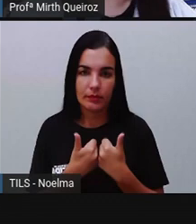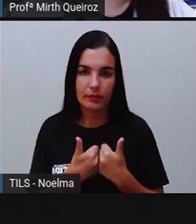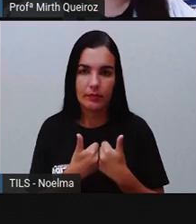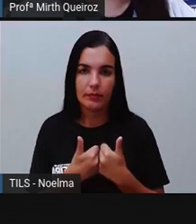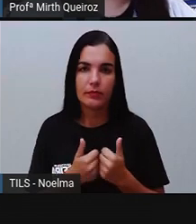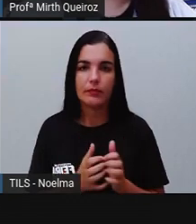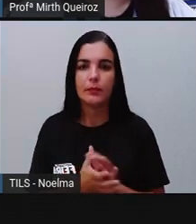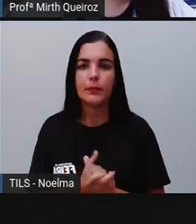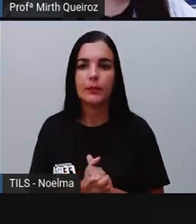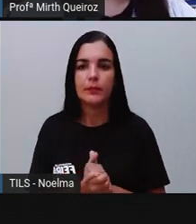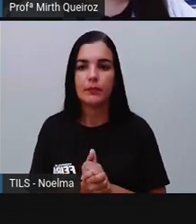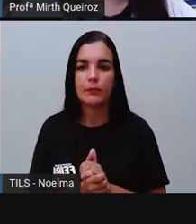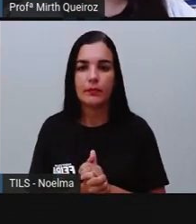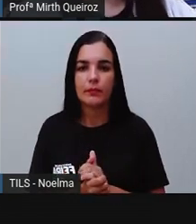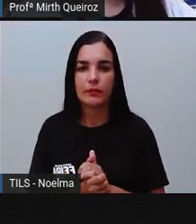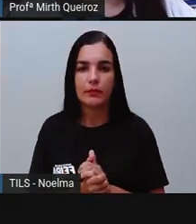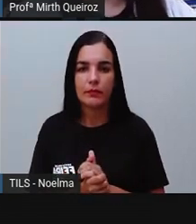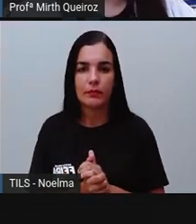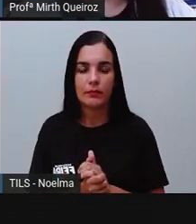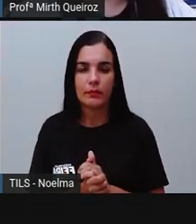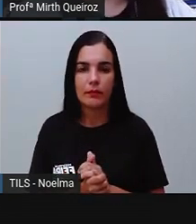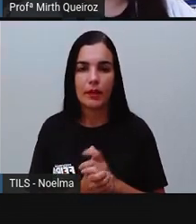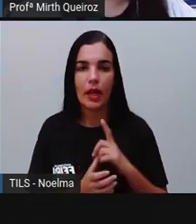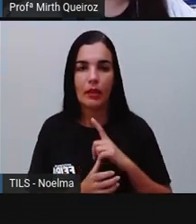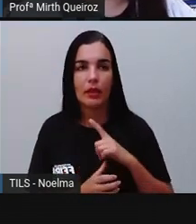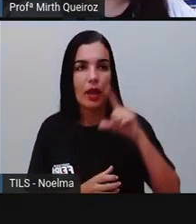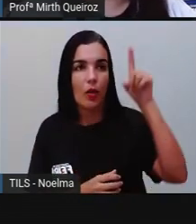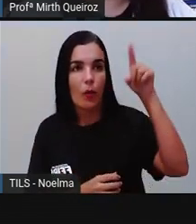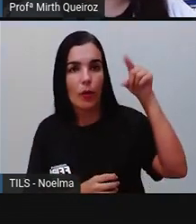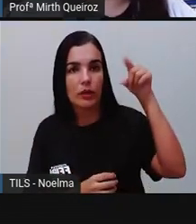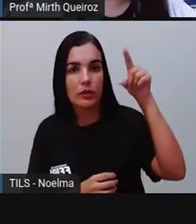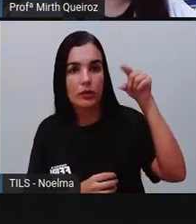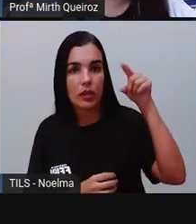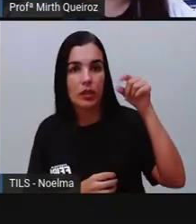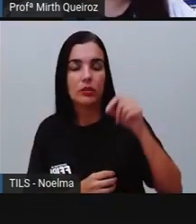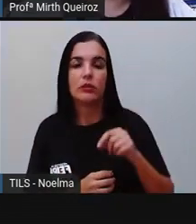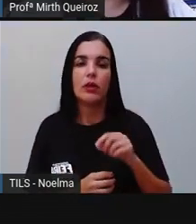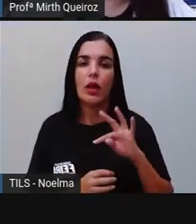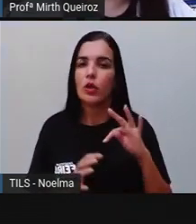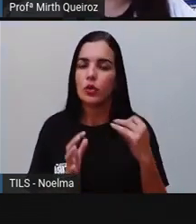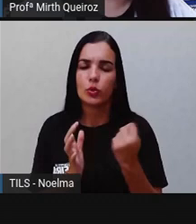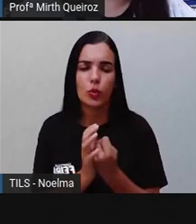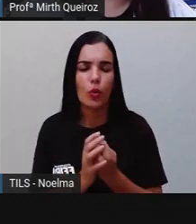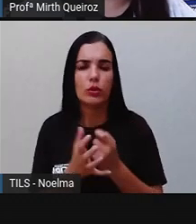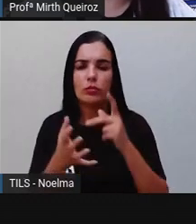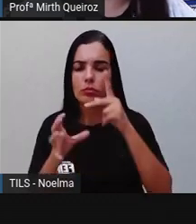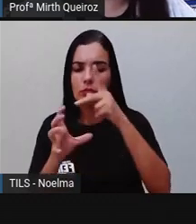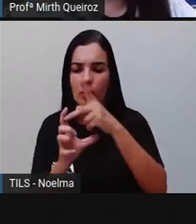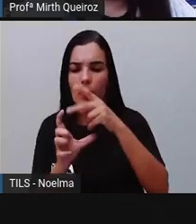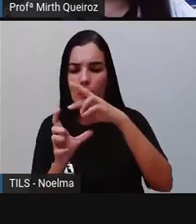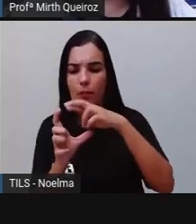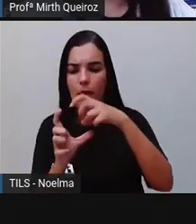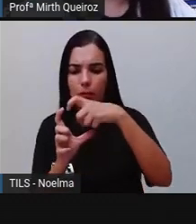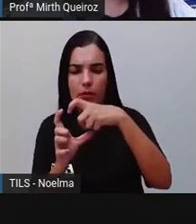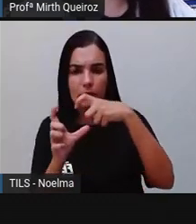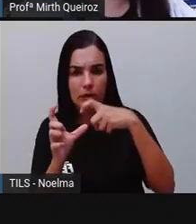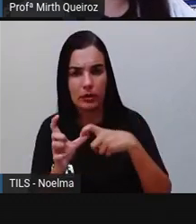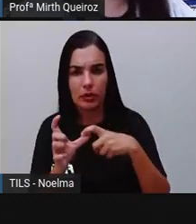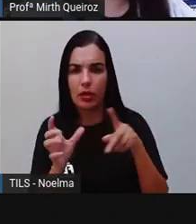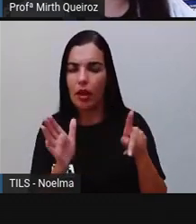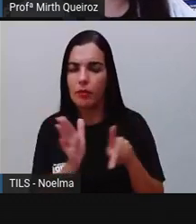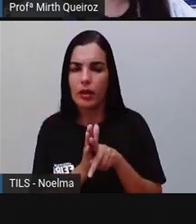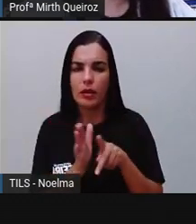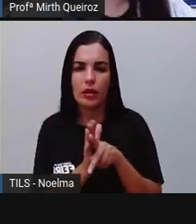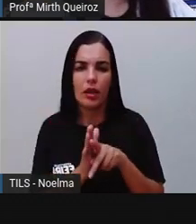que a gente chama de acento gráfico, que é esse acento que a gente coloca. Todas as proparoxítenas são, sim, acentuadas, recebem o